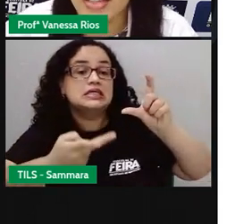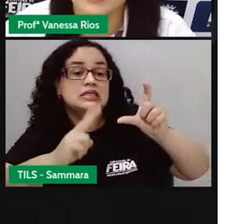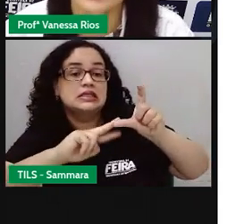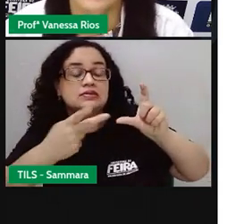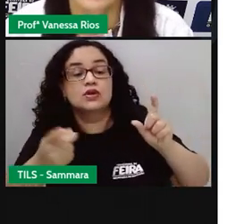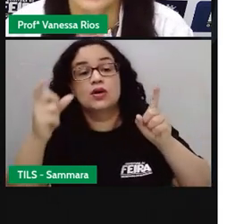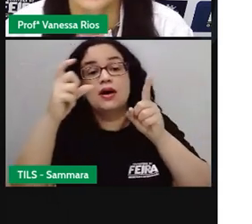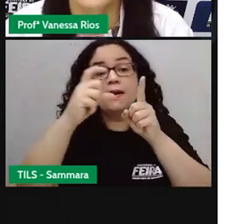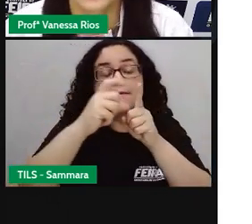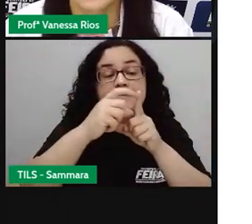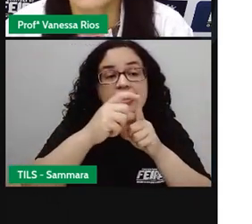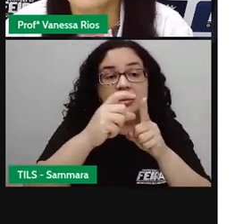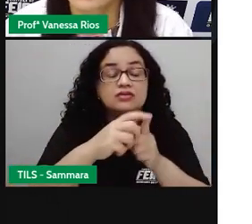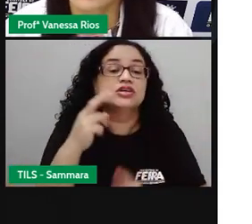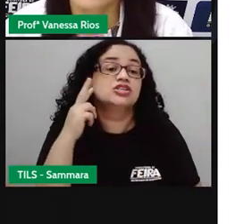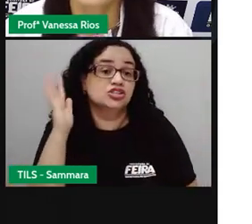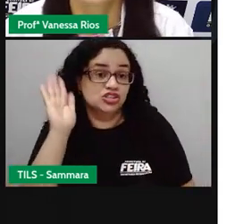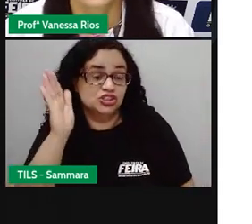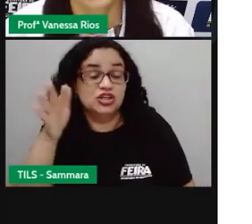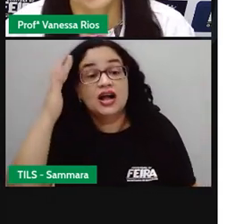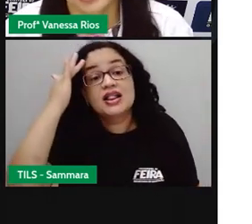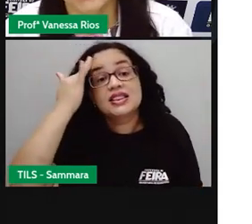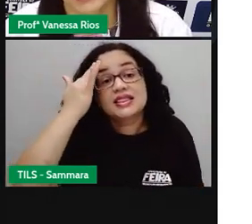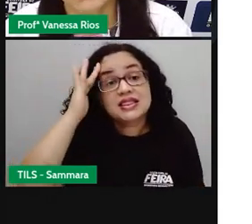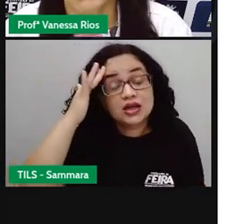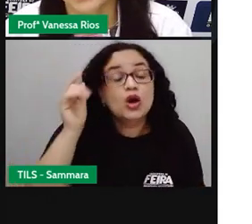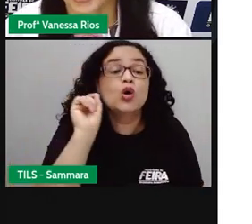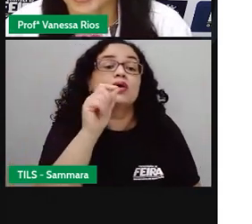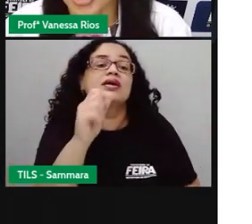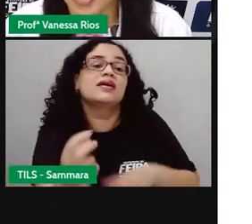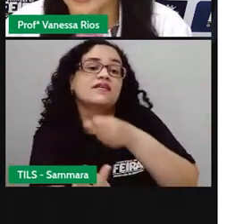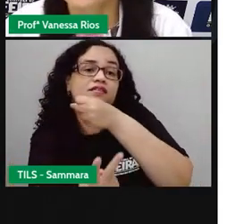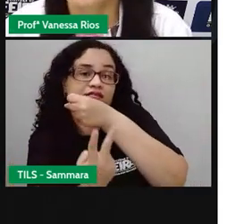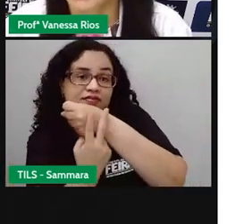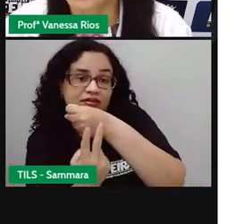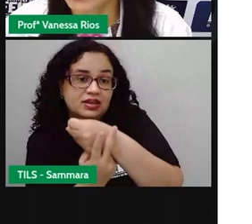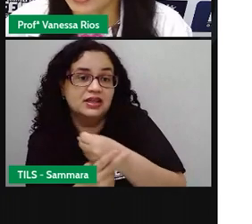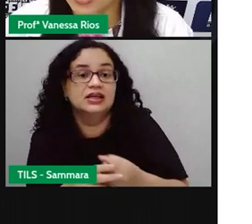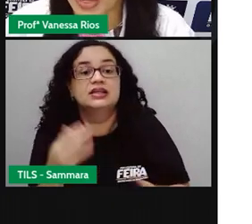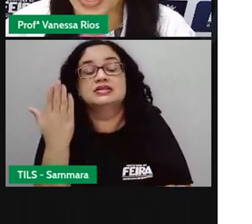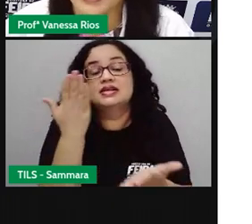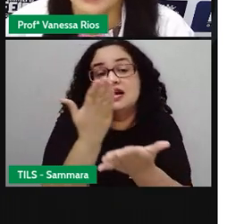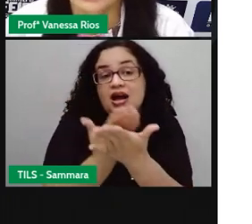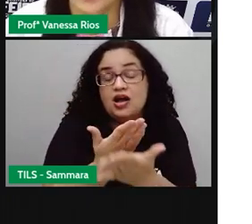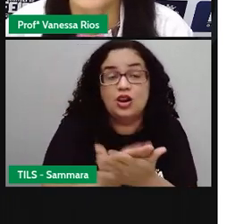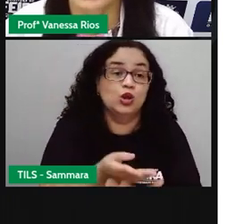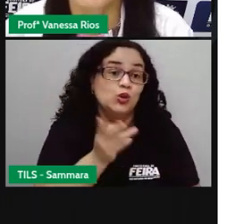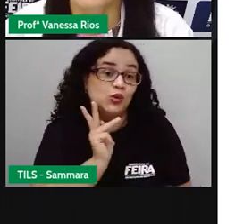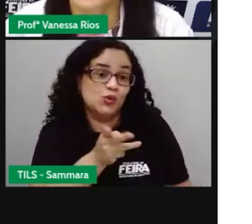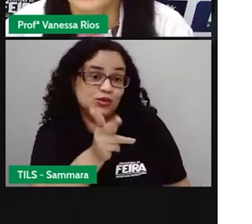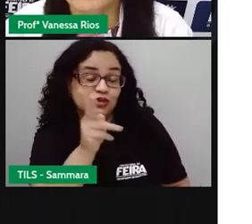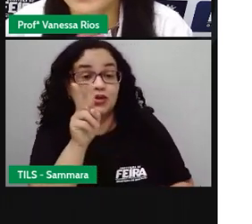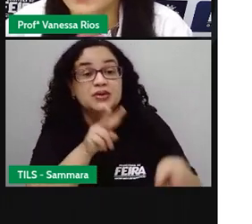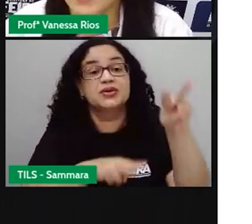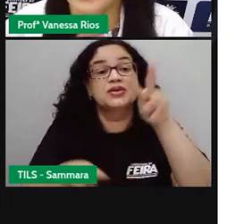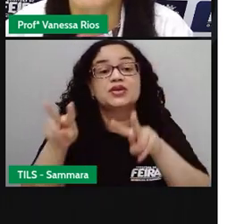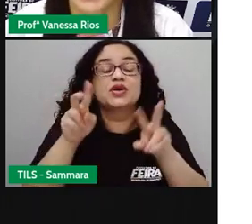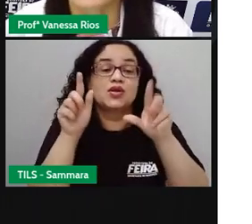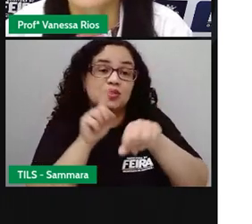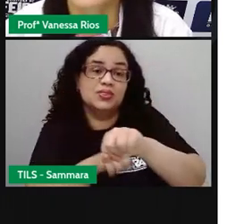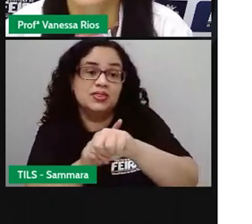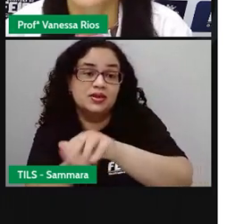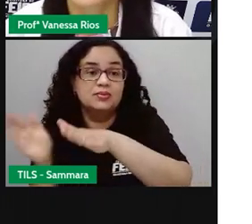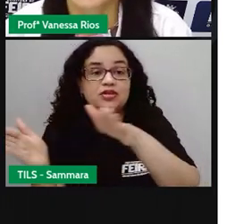palavras. E a gente já entendeu sobre o que é verbo, mas nesta aula a gente vai continuar e observar os tempos